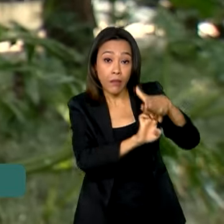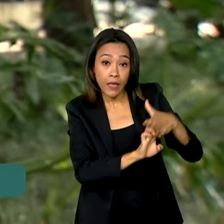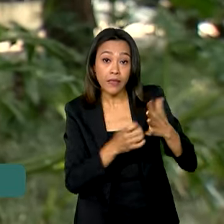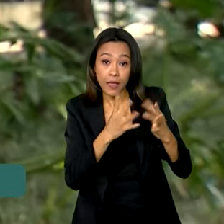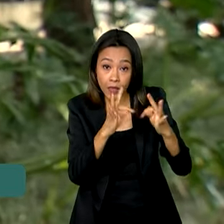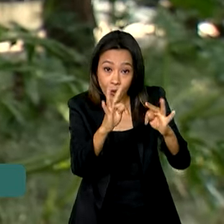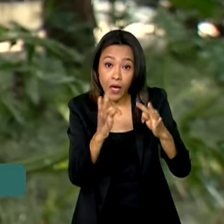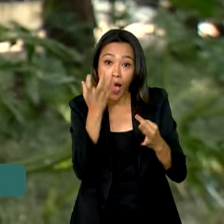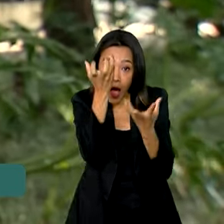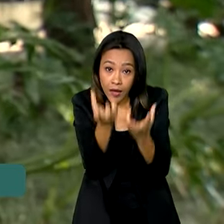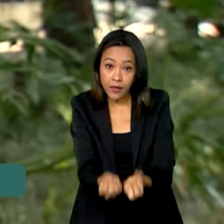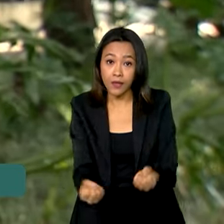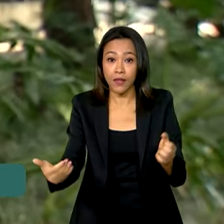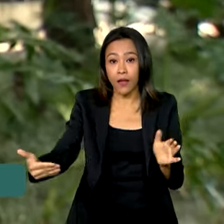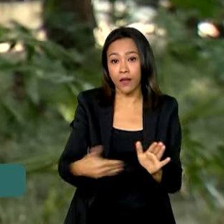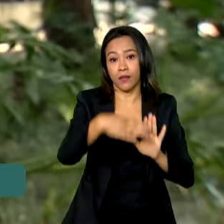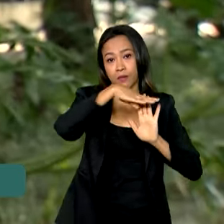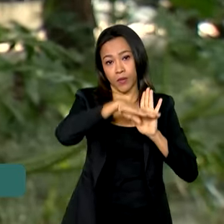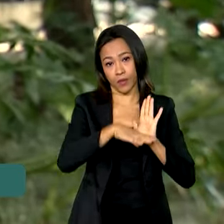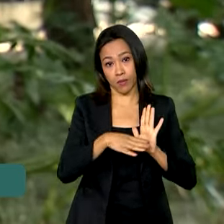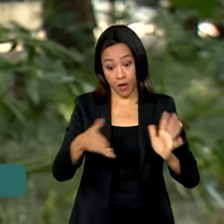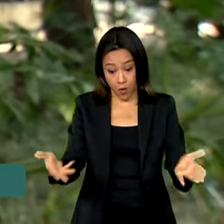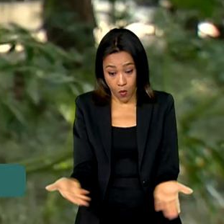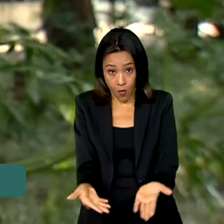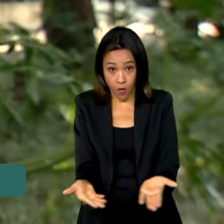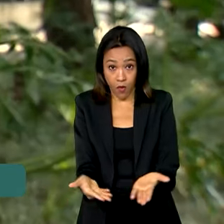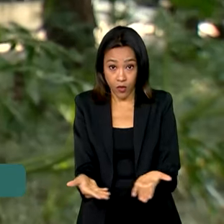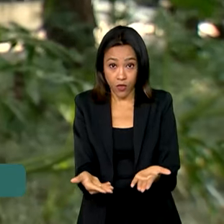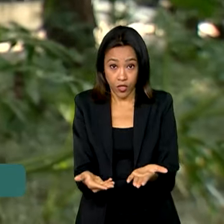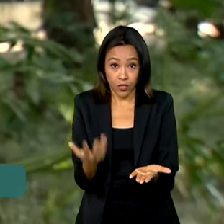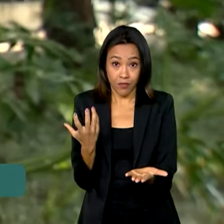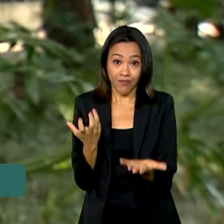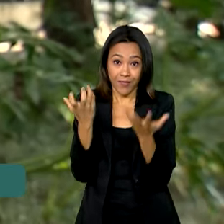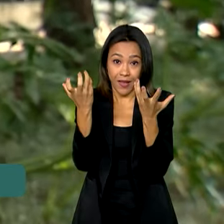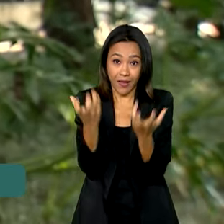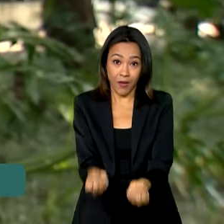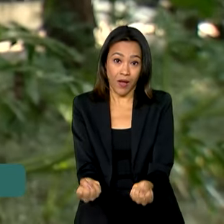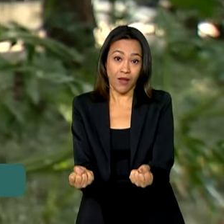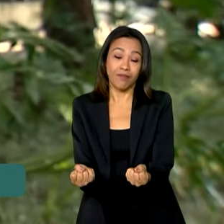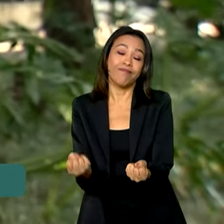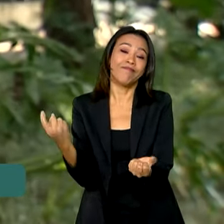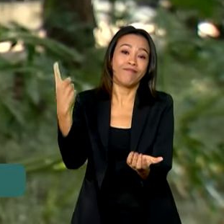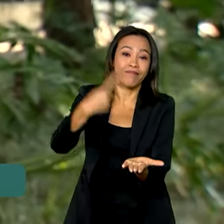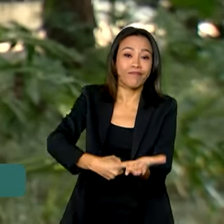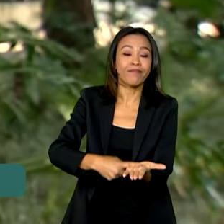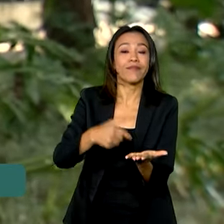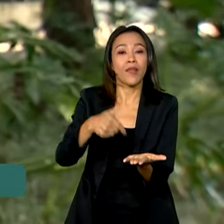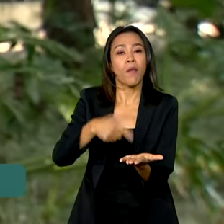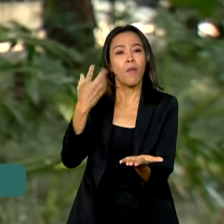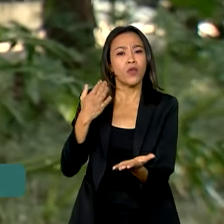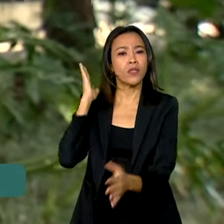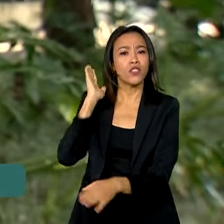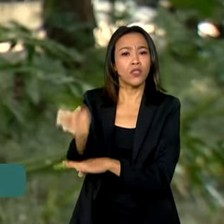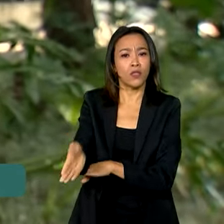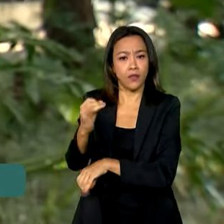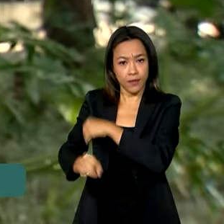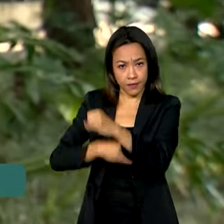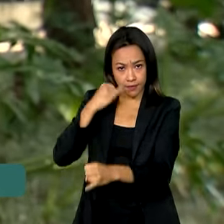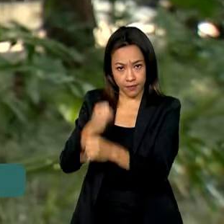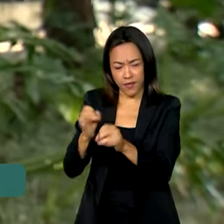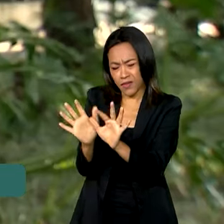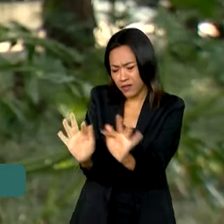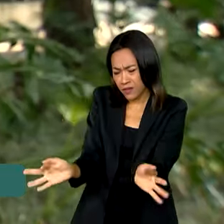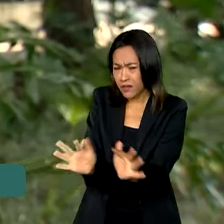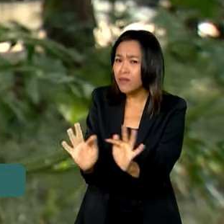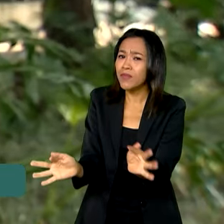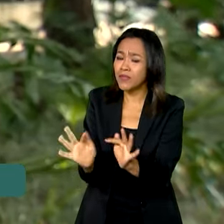parte desse programa. A partir de agora, a adesão pode ser feita diretamente pela internet, de uma maneira mais